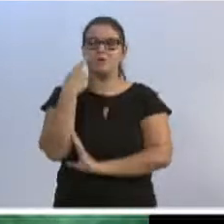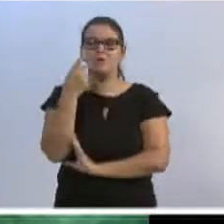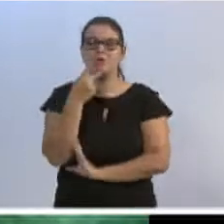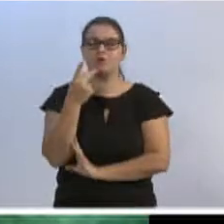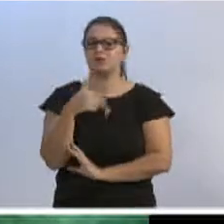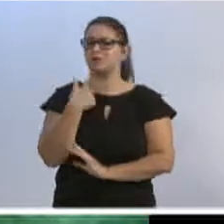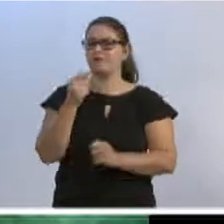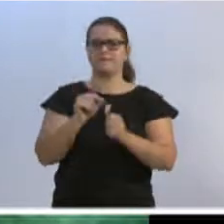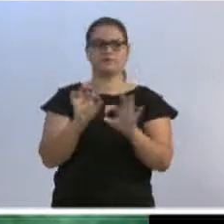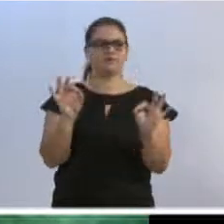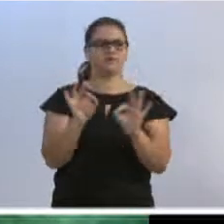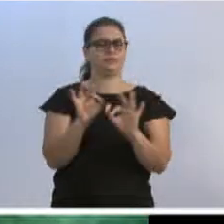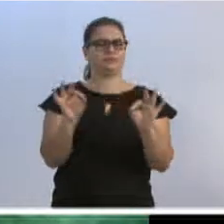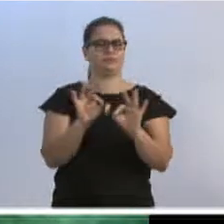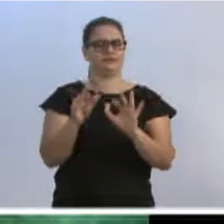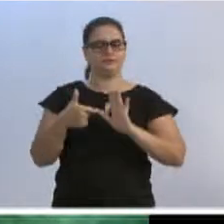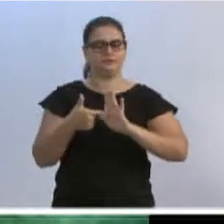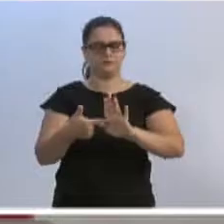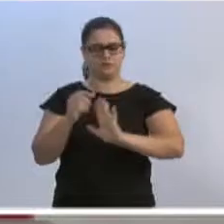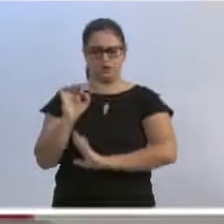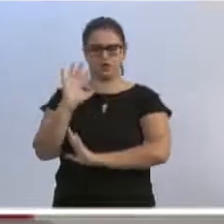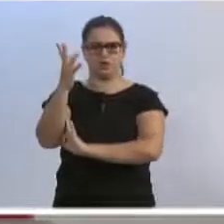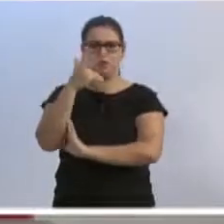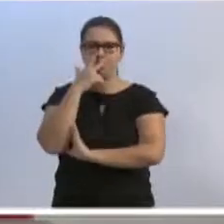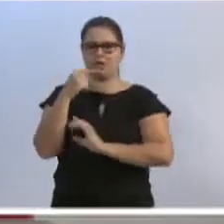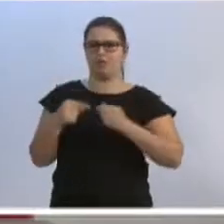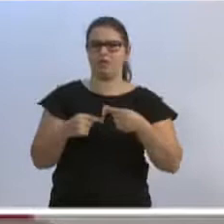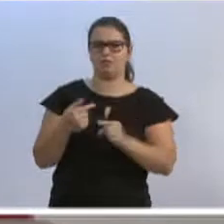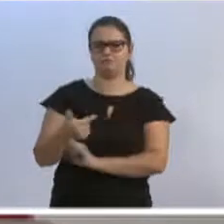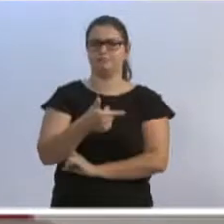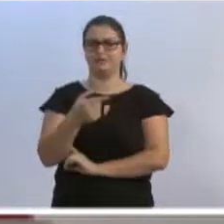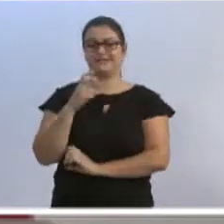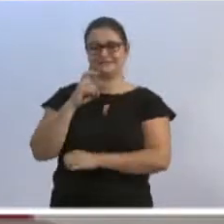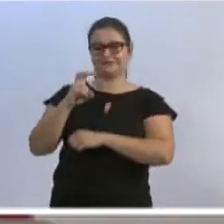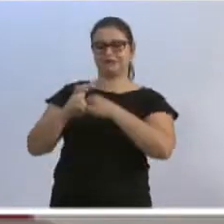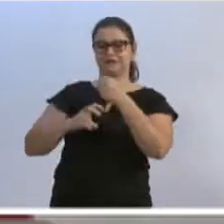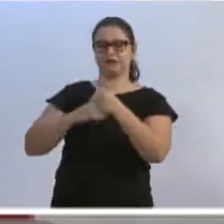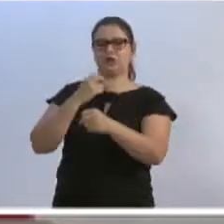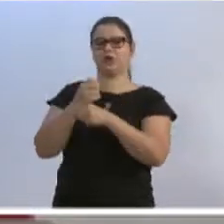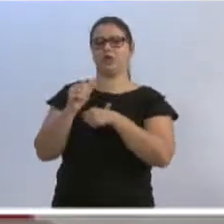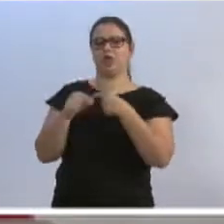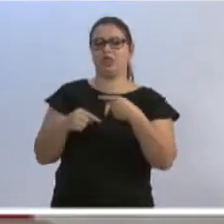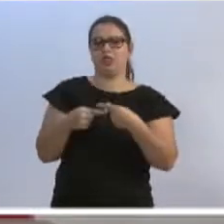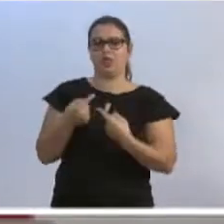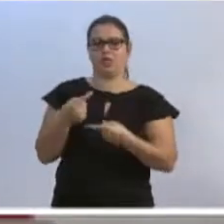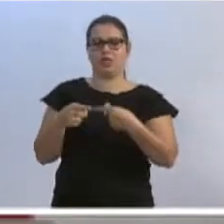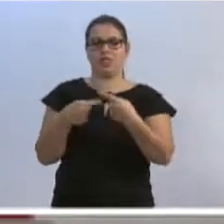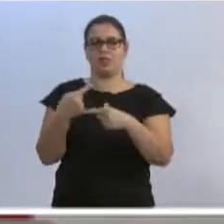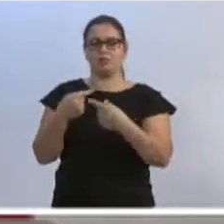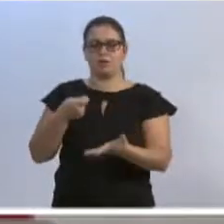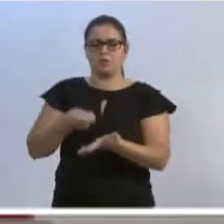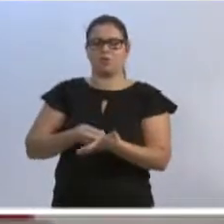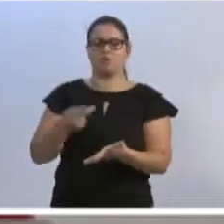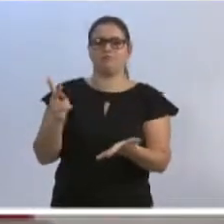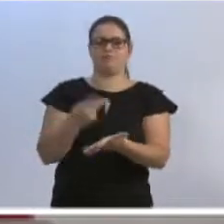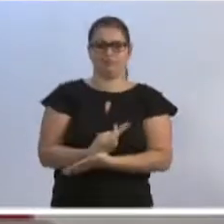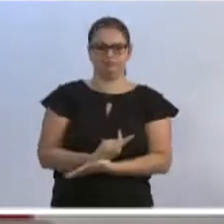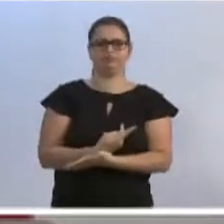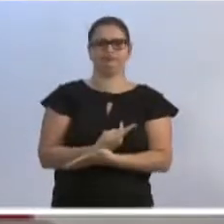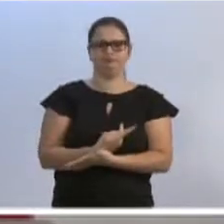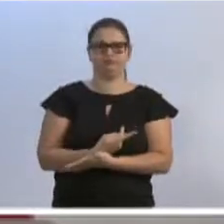não faço e jamais vou fazer. Eu vou lá e resolvo a situação. Cinco anos se ficou na pendência porque foi mal cobrado, que foi